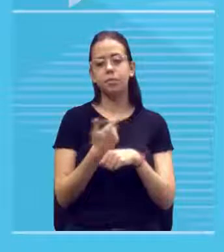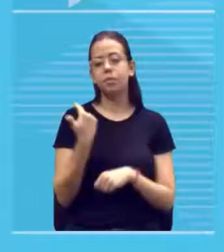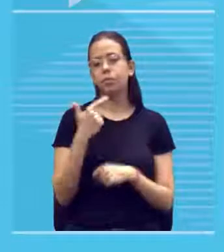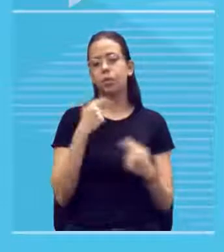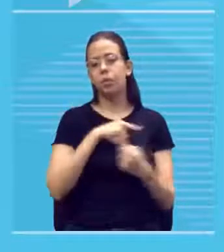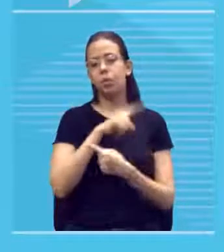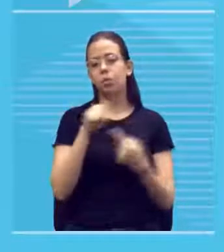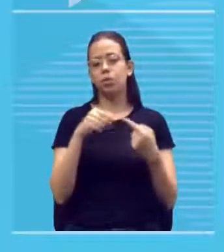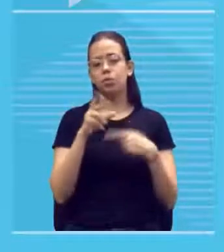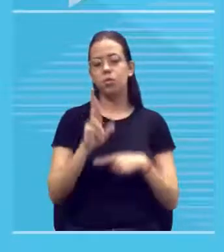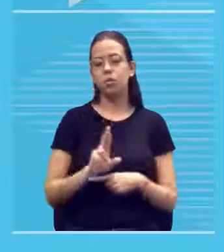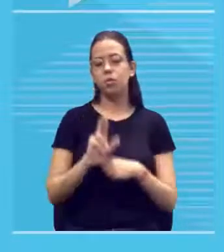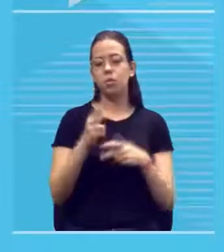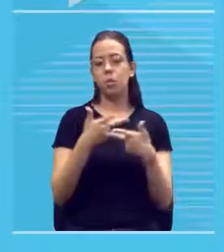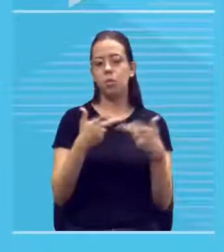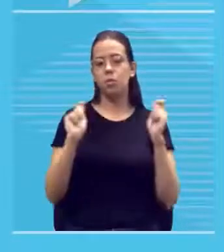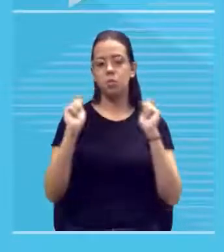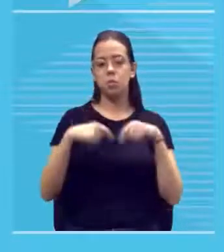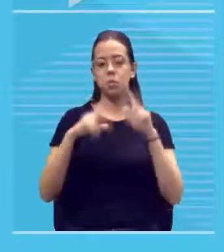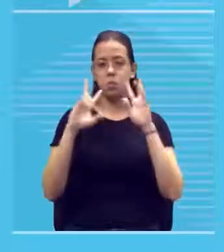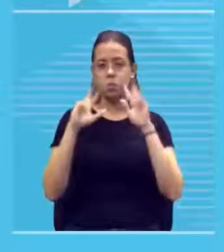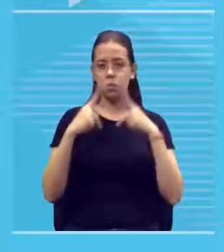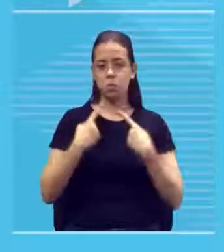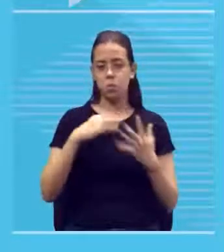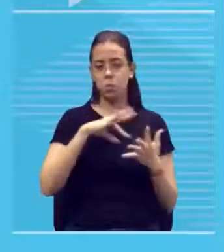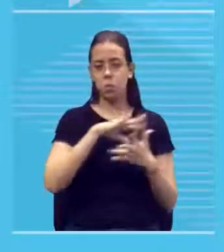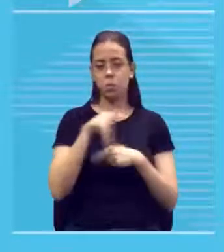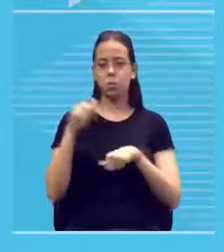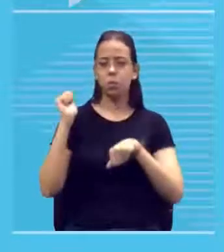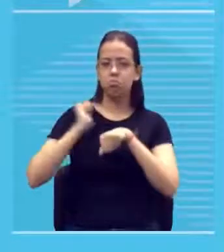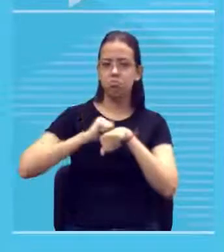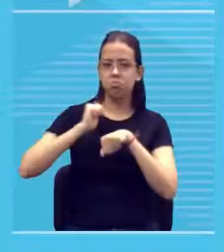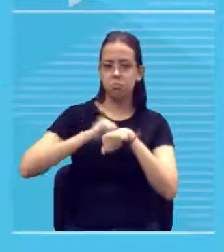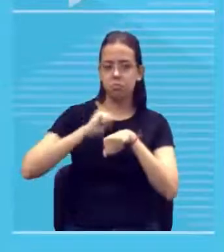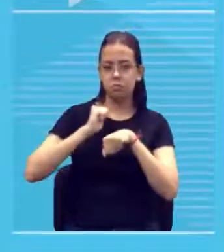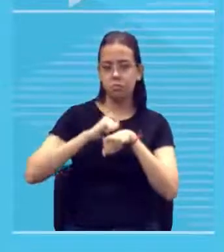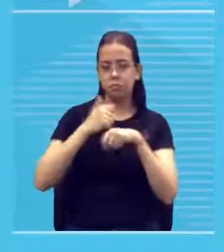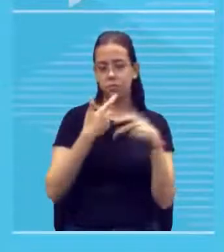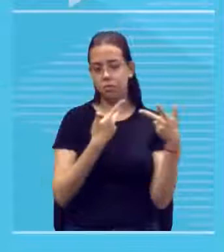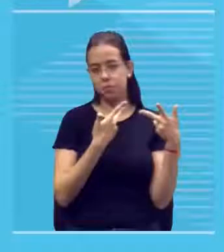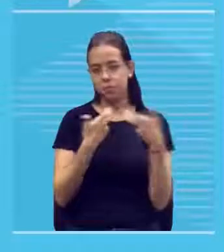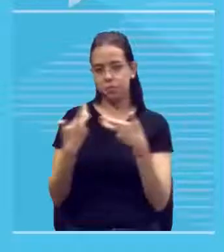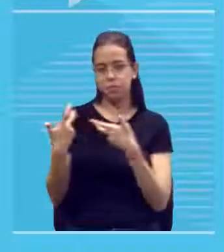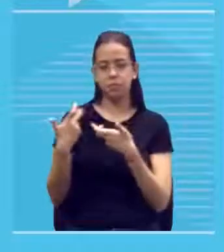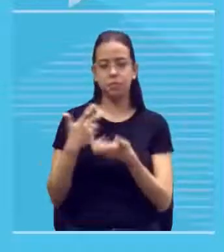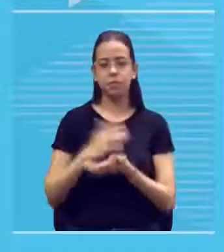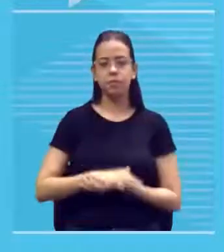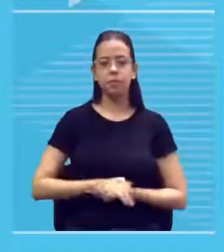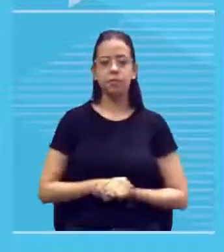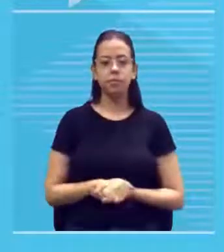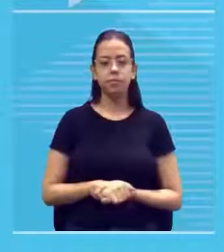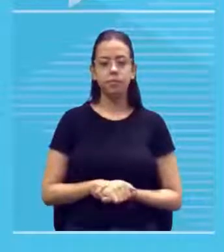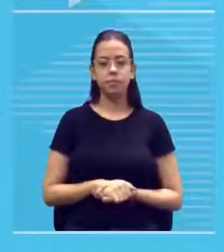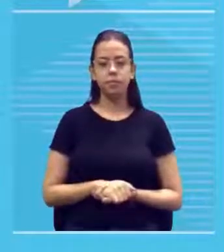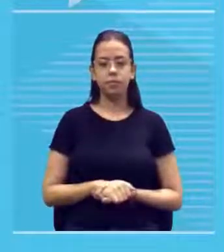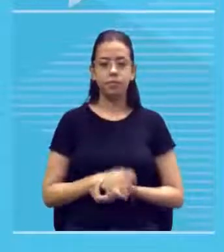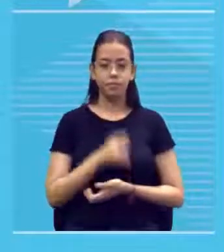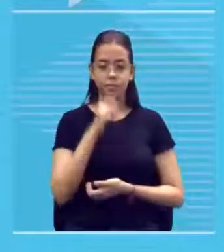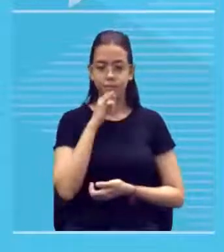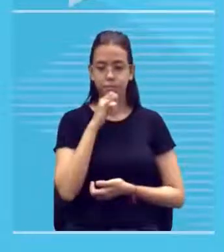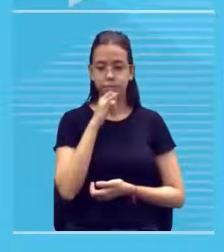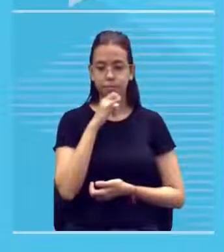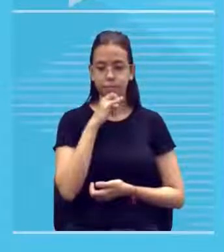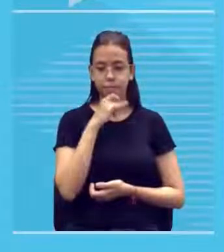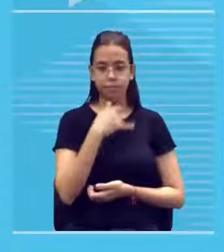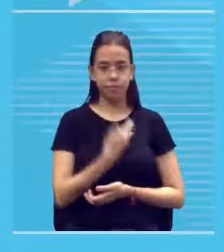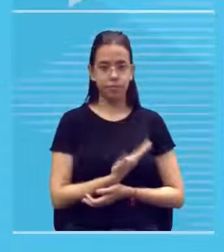algo reconhecível do mundo tátil do mundo perceptível essa pintura que está aqui do lado